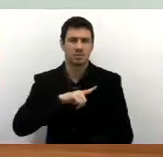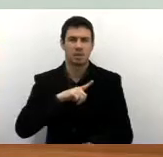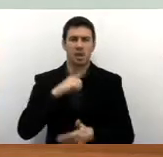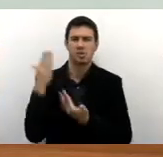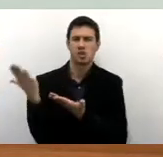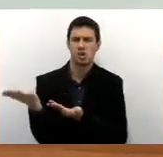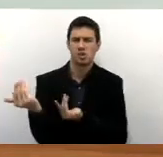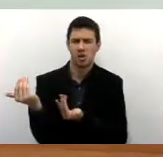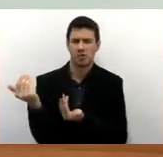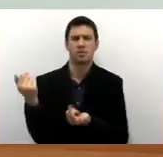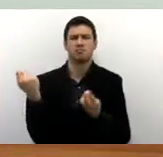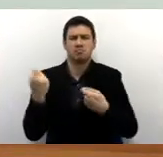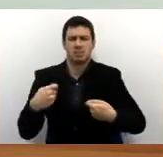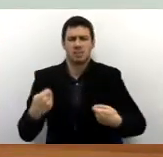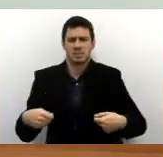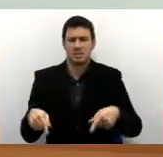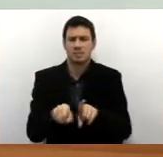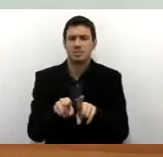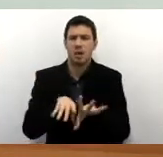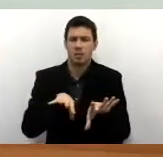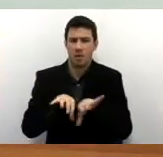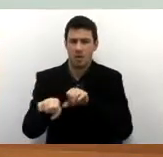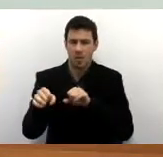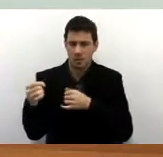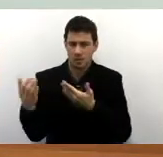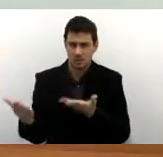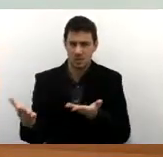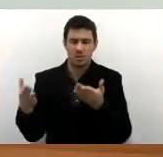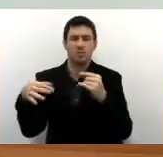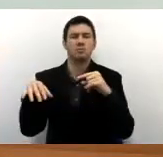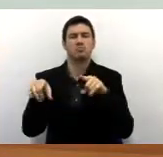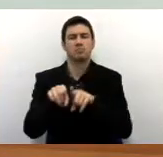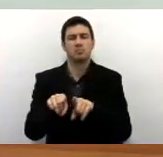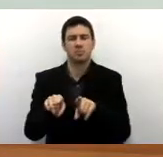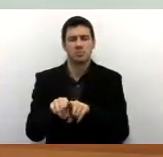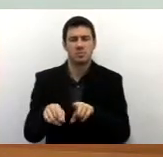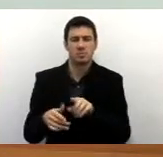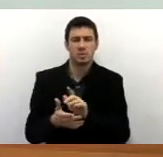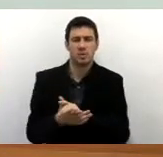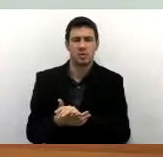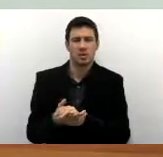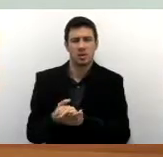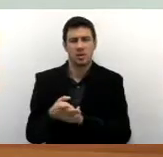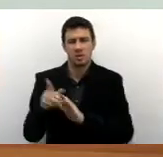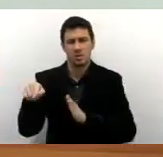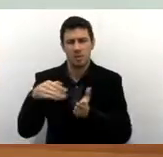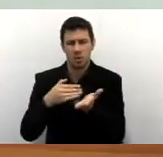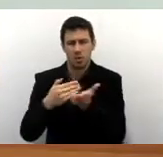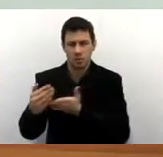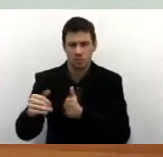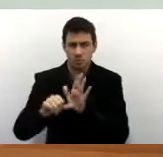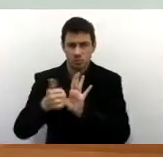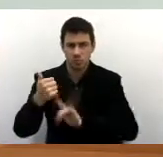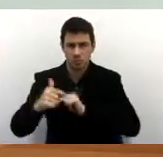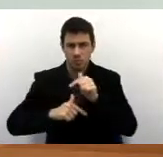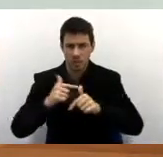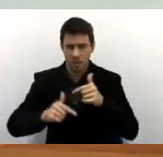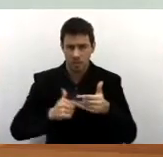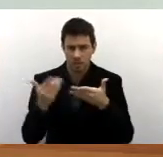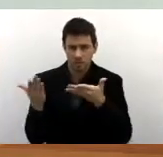que precisam de buscar uma formação, e para ele, vou começar o primeiro emprego dele,